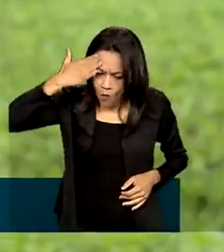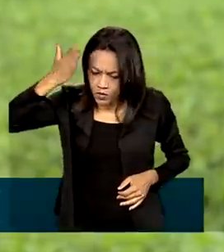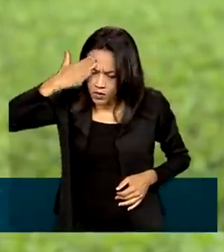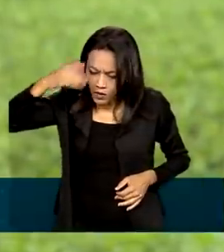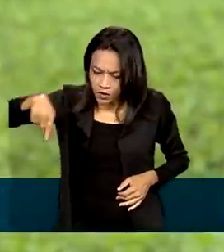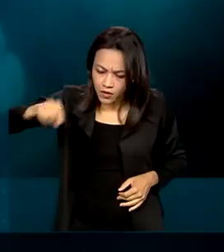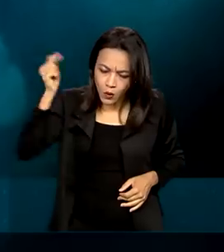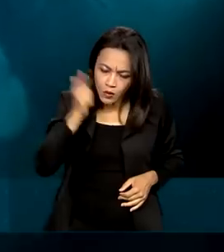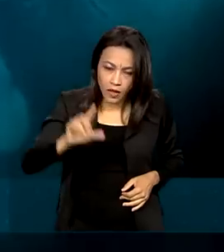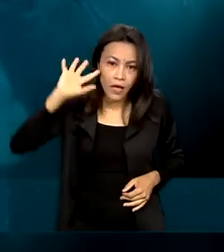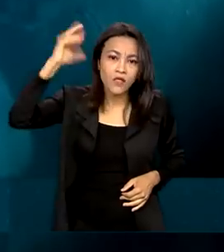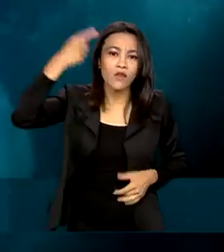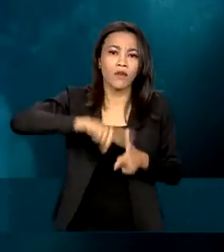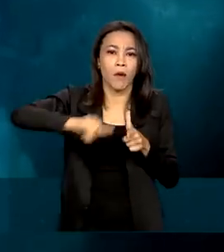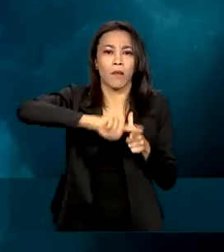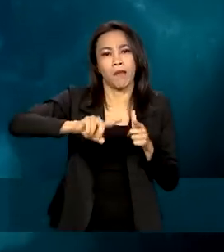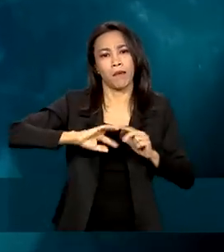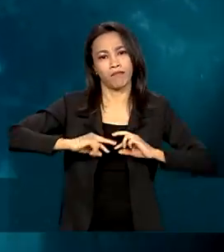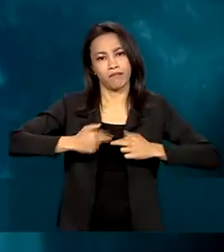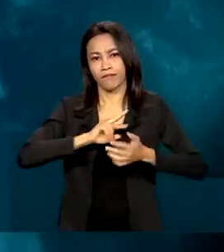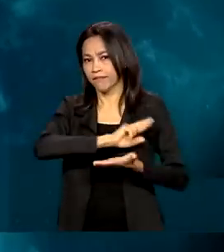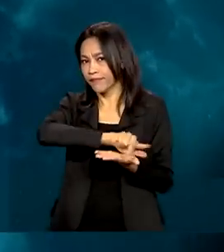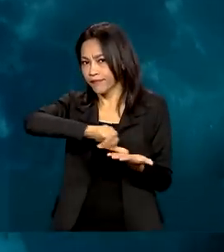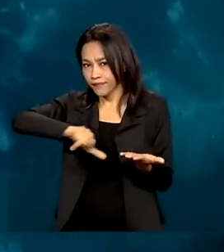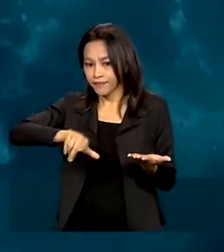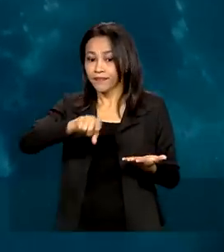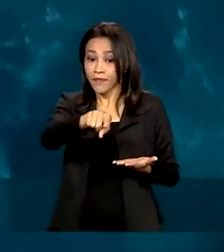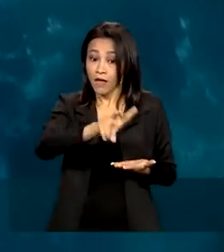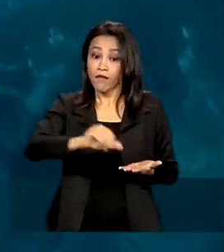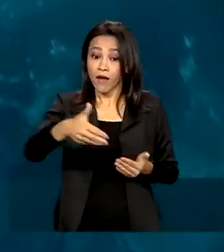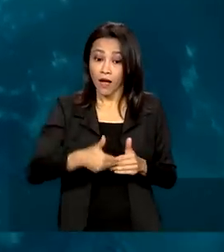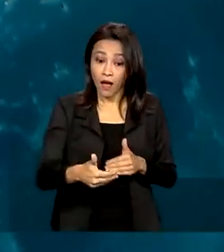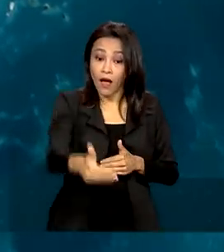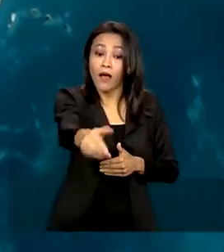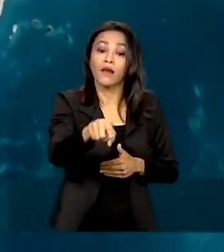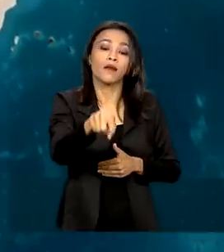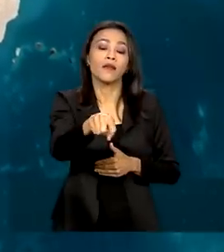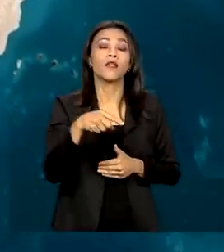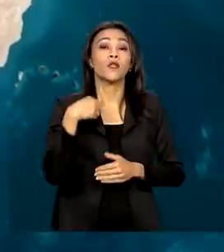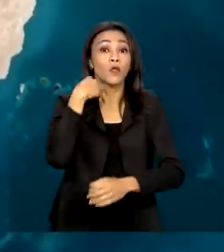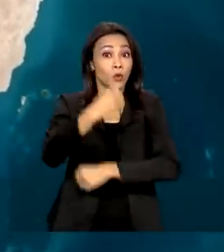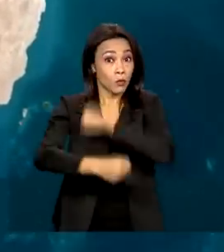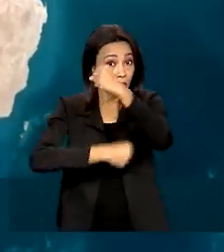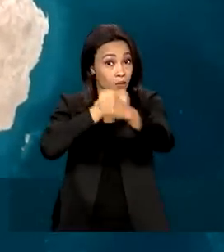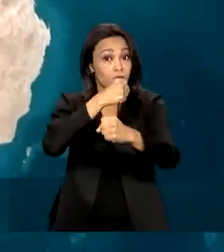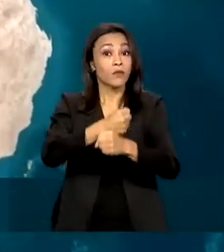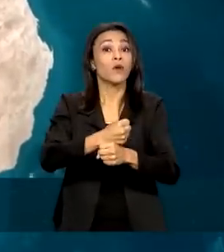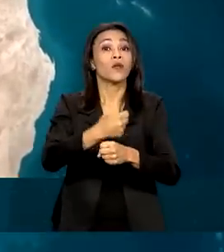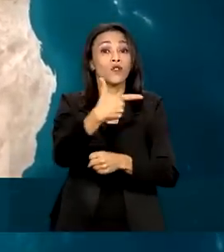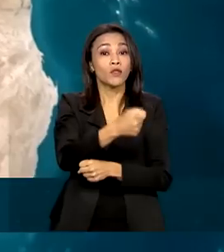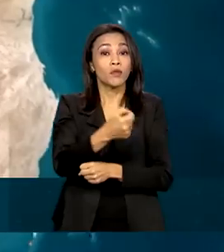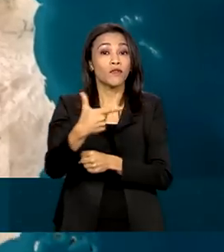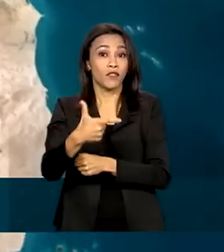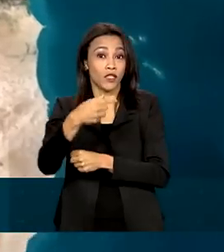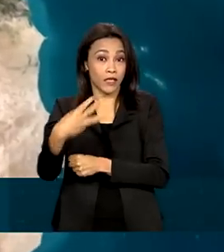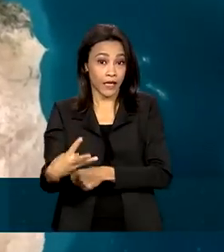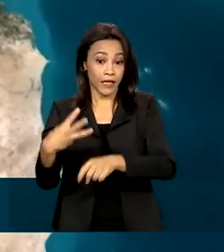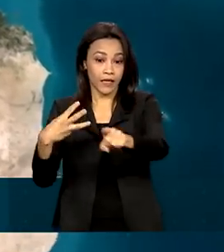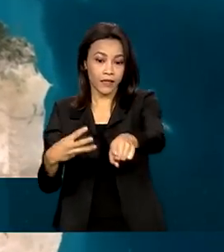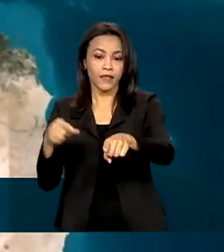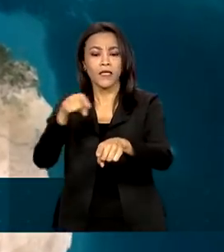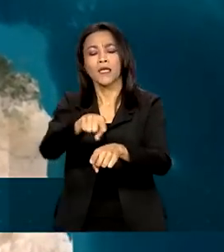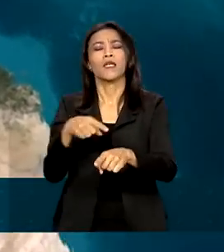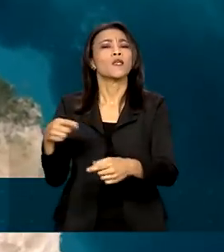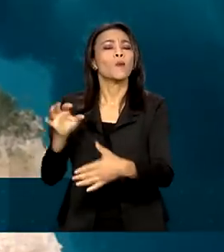antes que seja tarde. O Viziona Cube será colocado em órbita no início de 2023 por o foguete da empresa norte